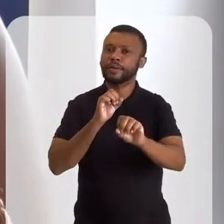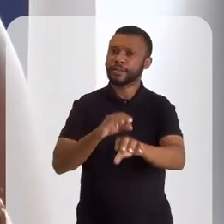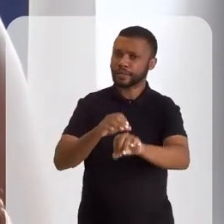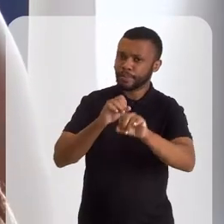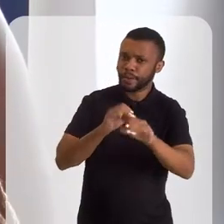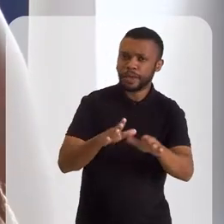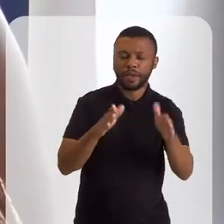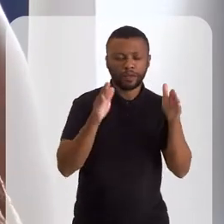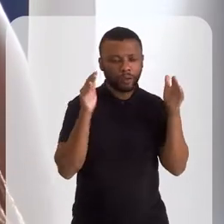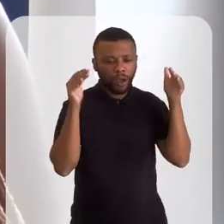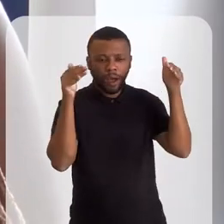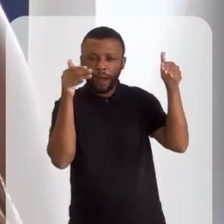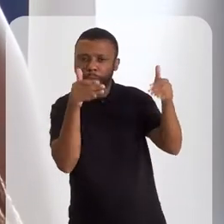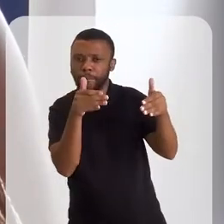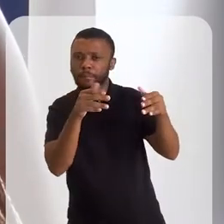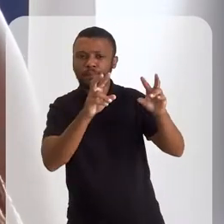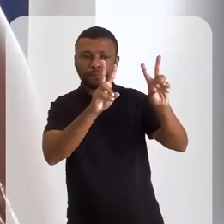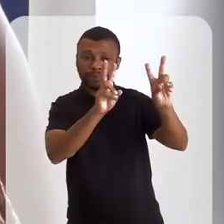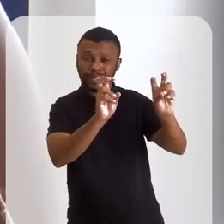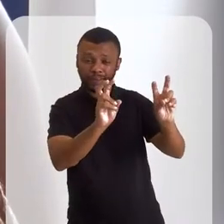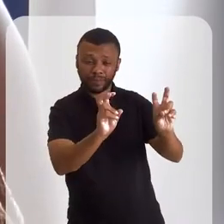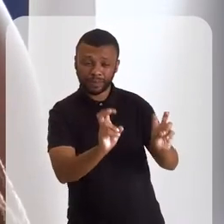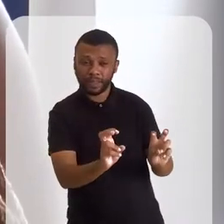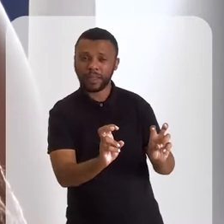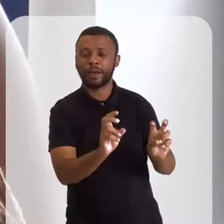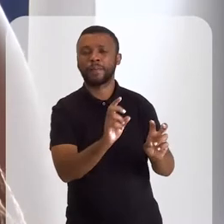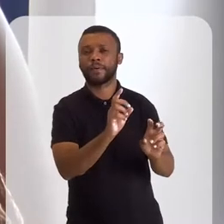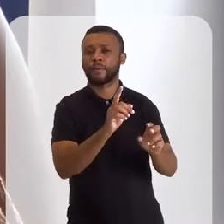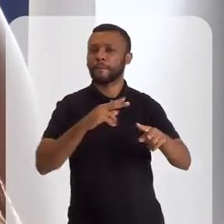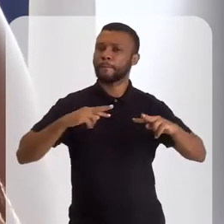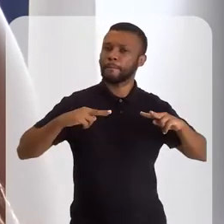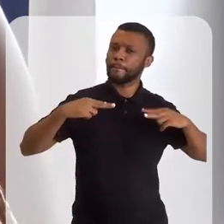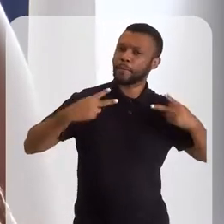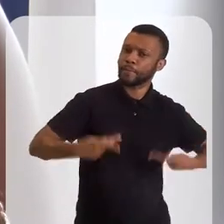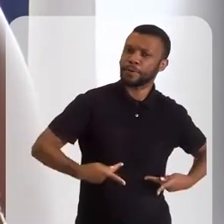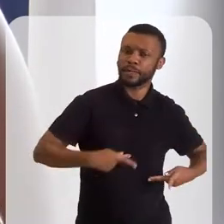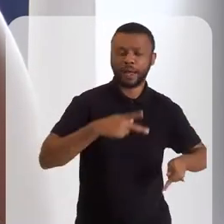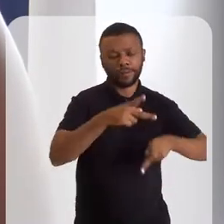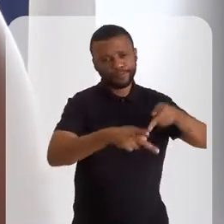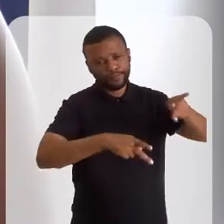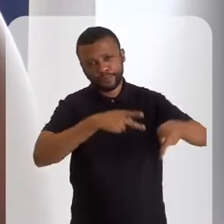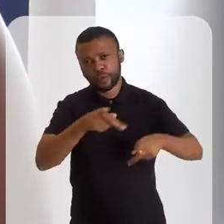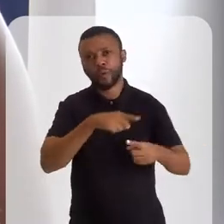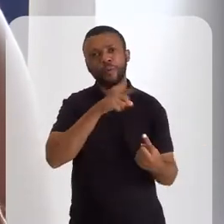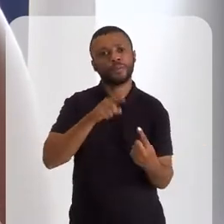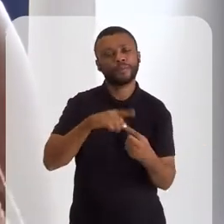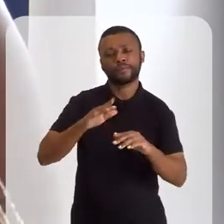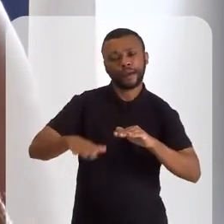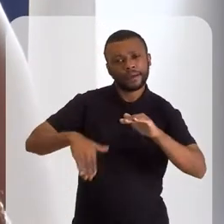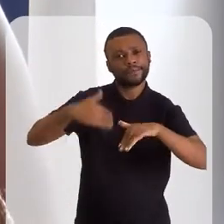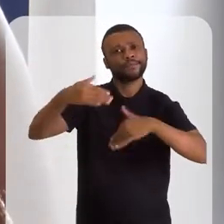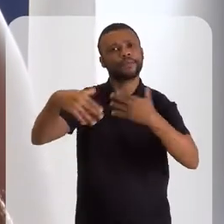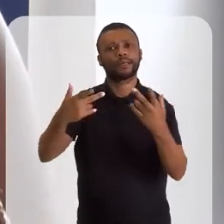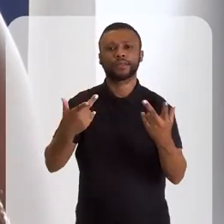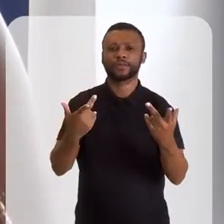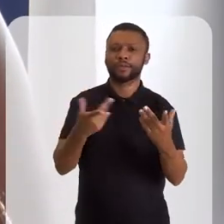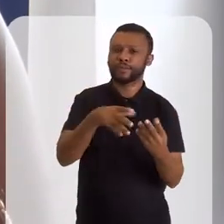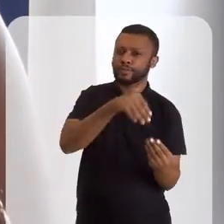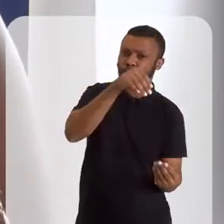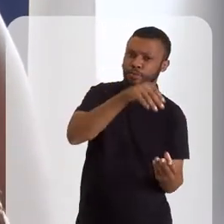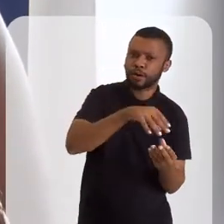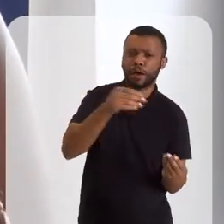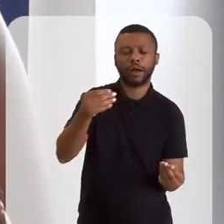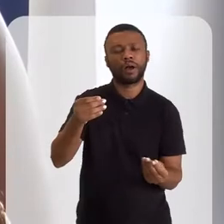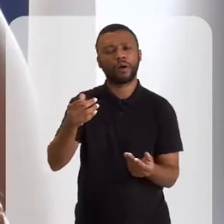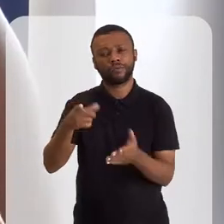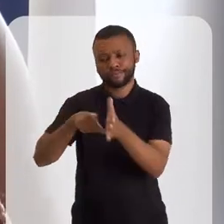ensinamentos e novas abordagens dentro da humanidade, tanto para o crescimento espiritual, científico, tudo revivificado, né? Então,